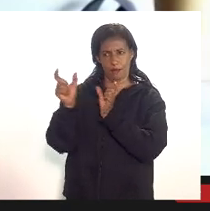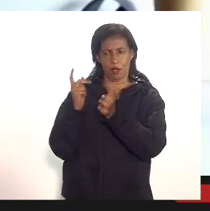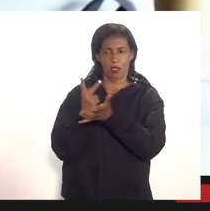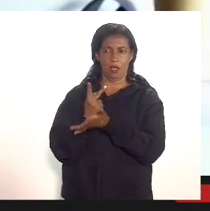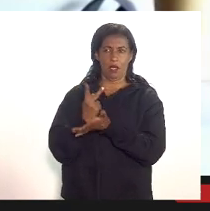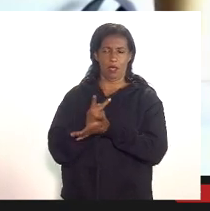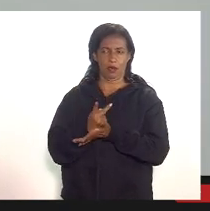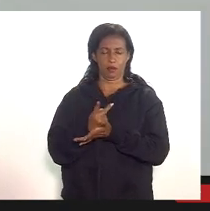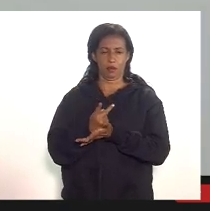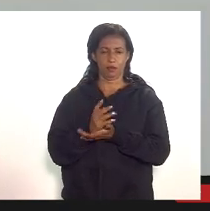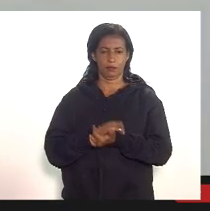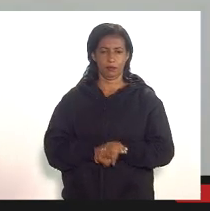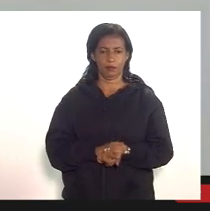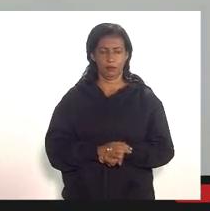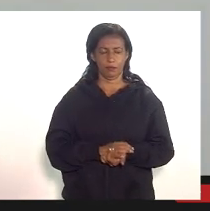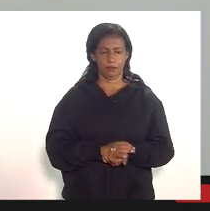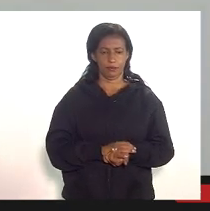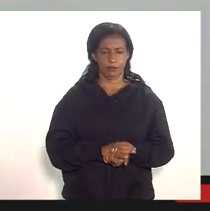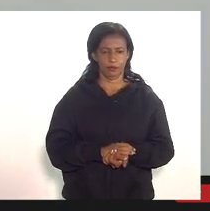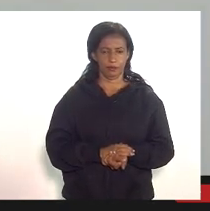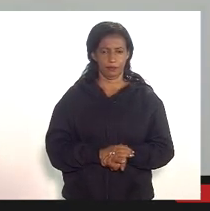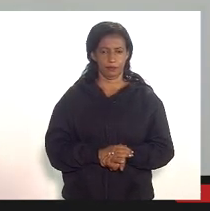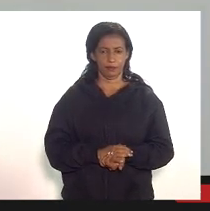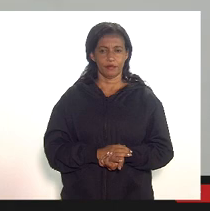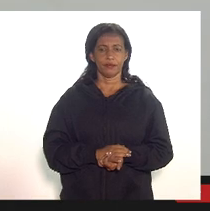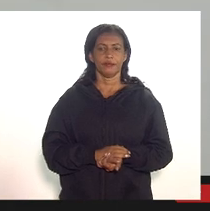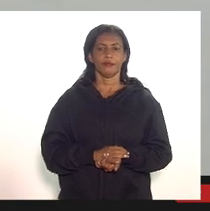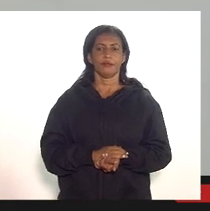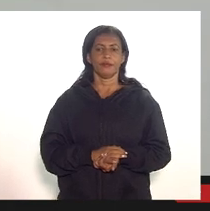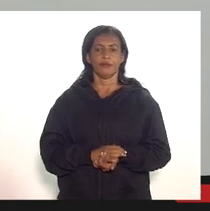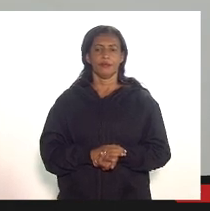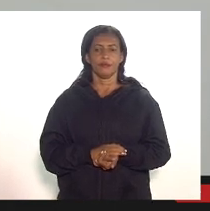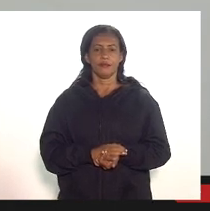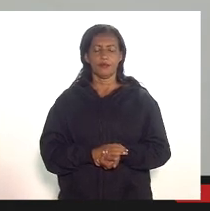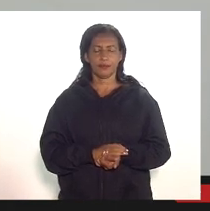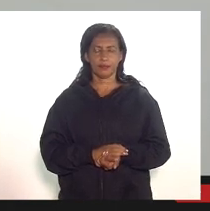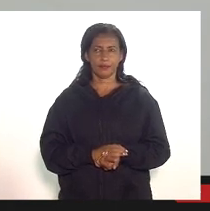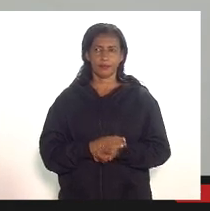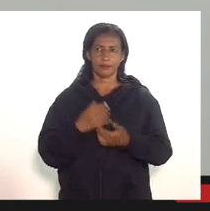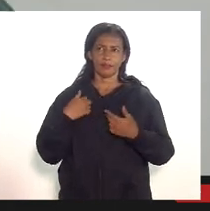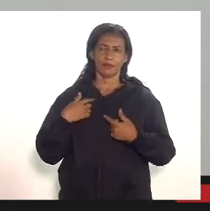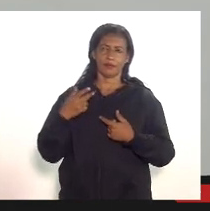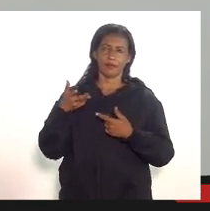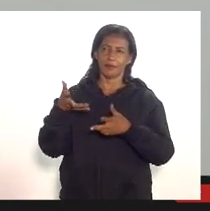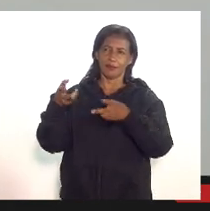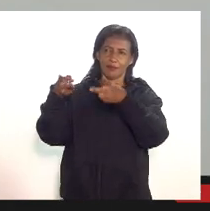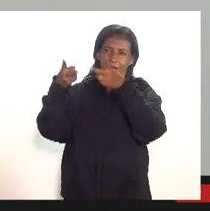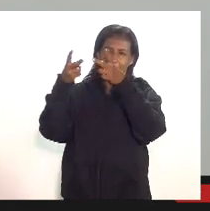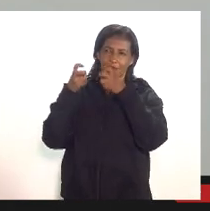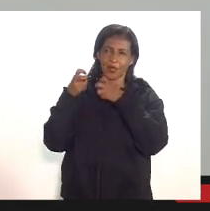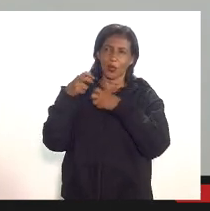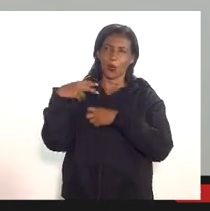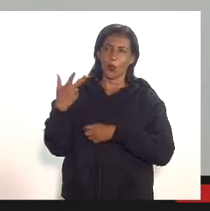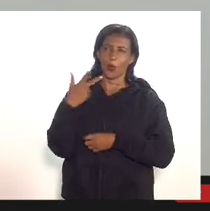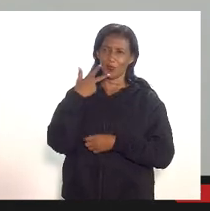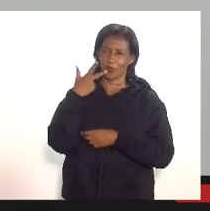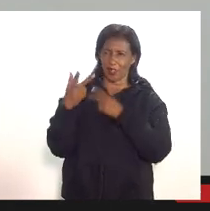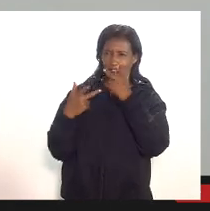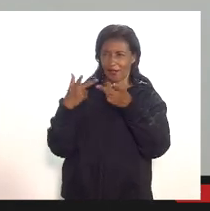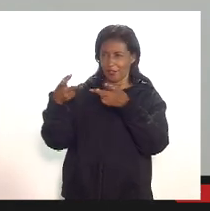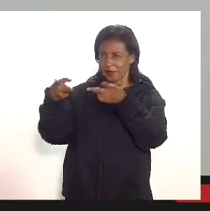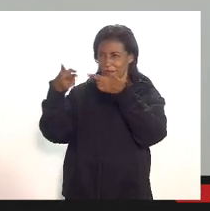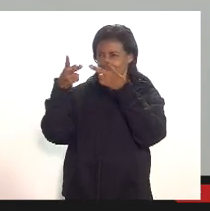Pacheco eu só queria enquanto vossa excelência falava eu peguei um dado do trimestre